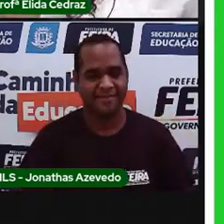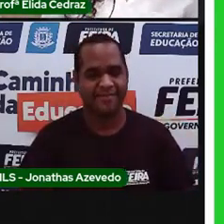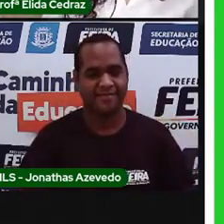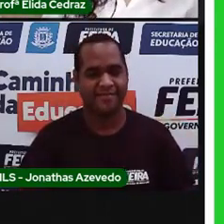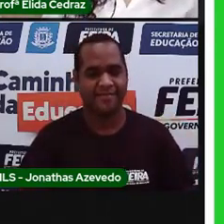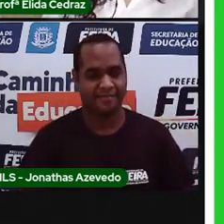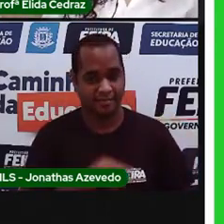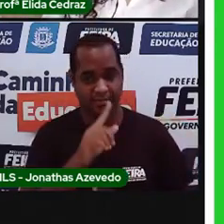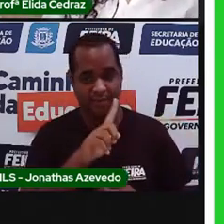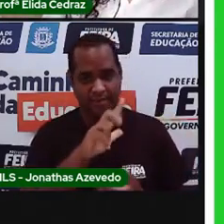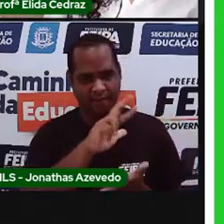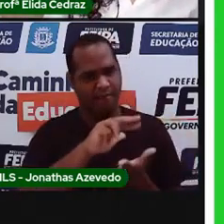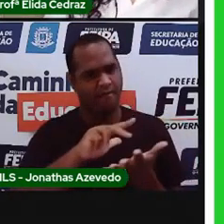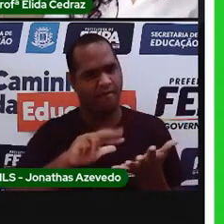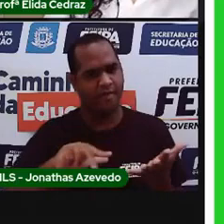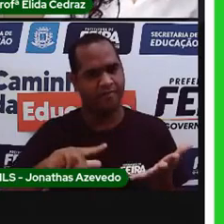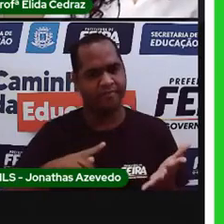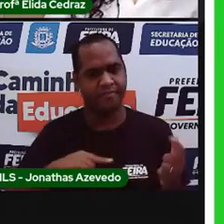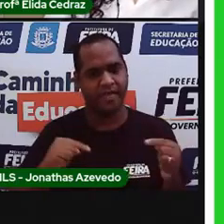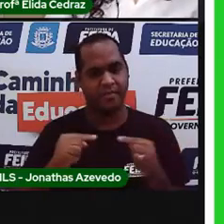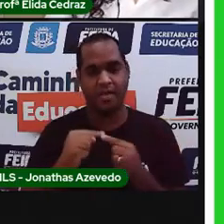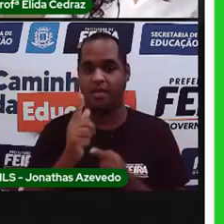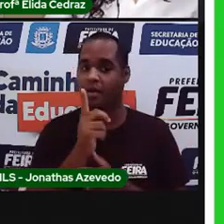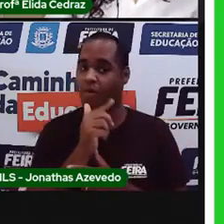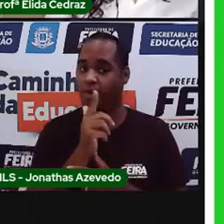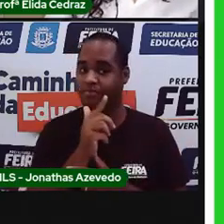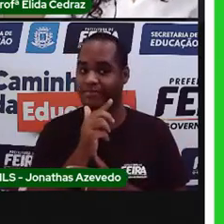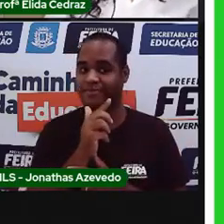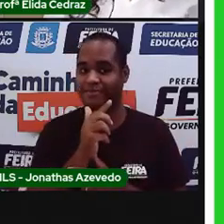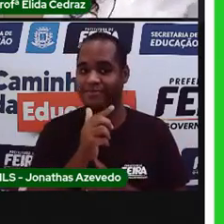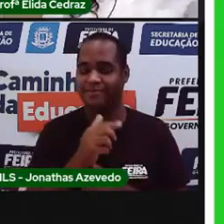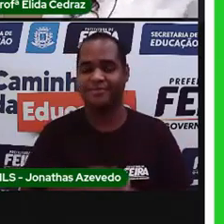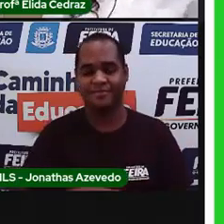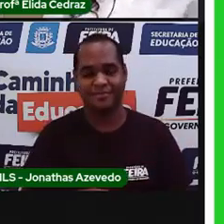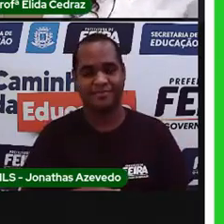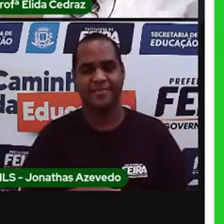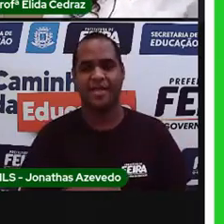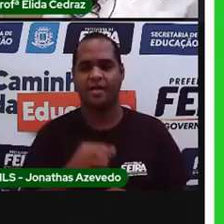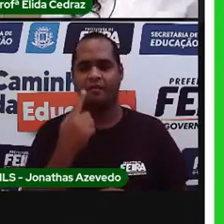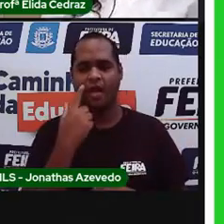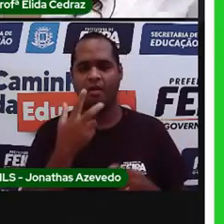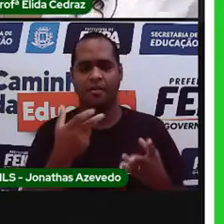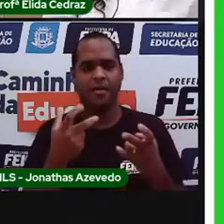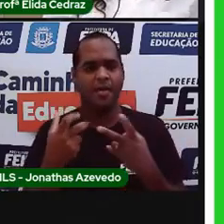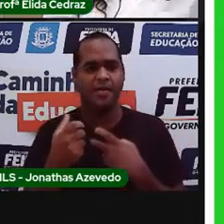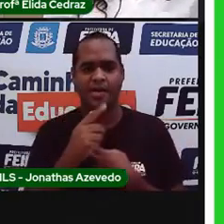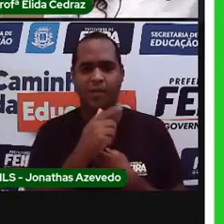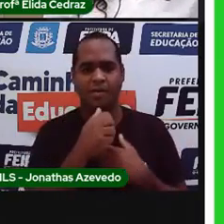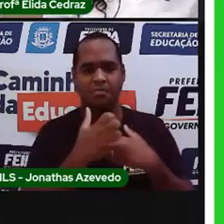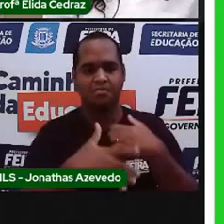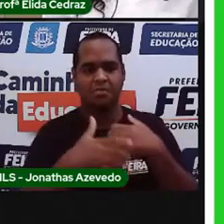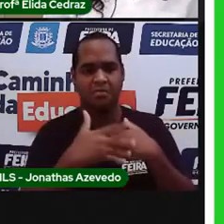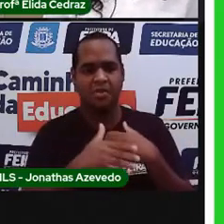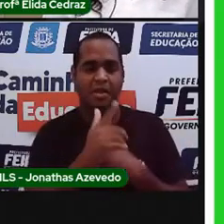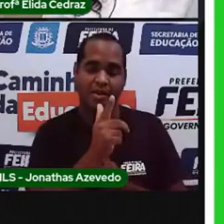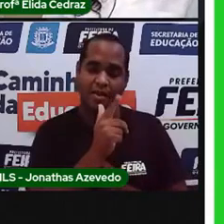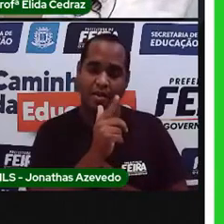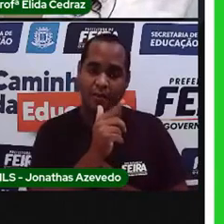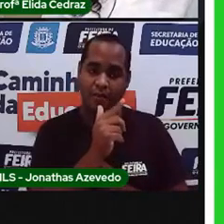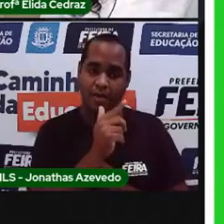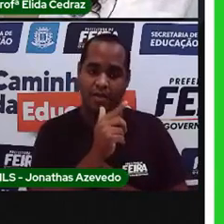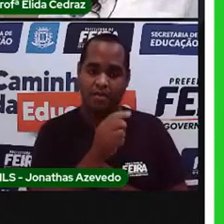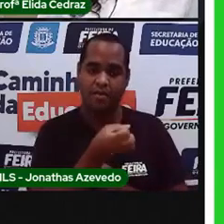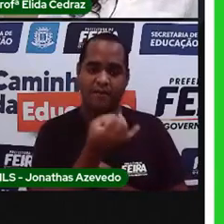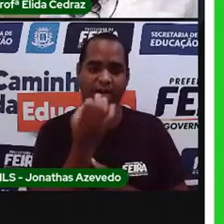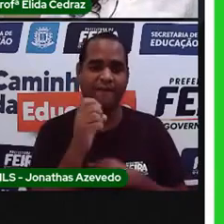Todas essas coisas estão no seu estado líquido. Você observa aí que a água, ela está em